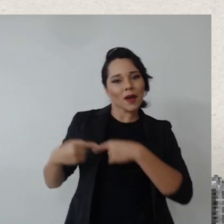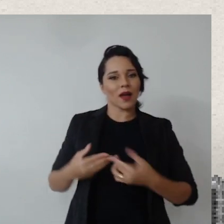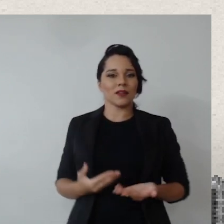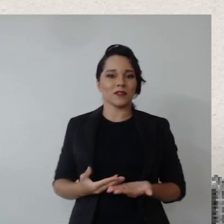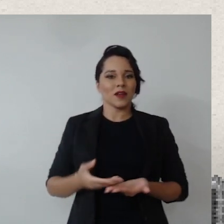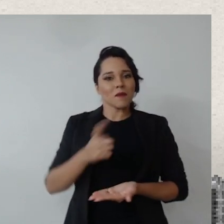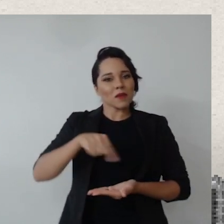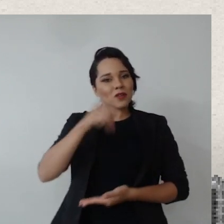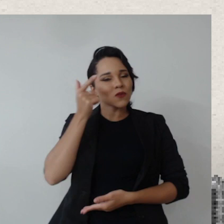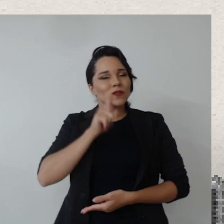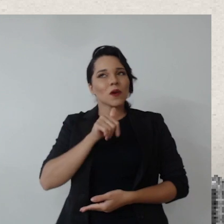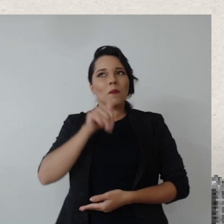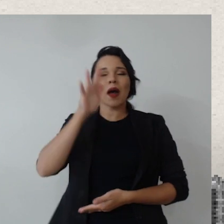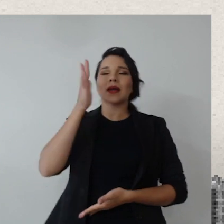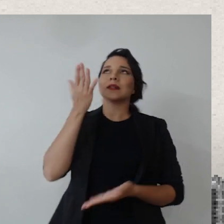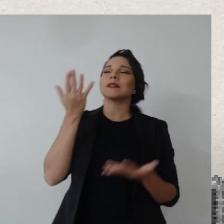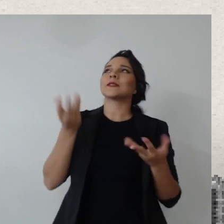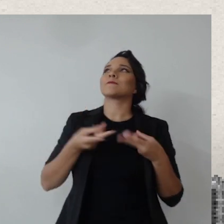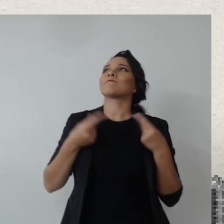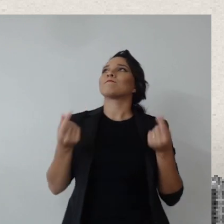e para fazer com que eles sejam mais